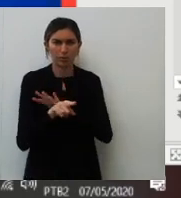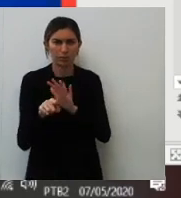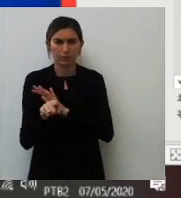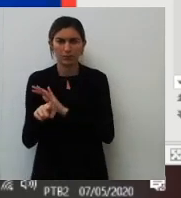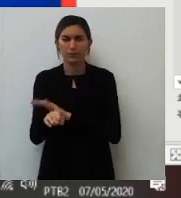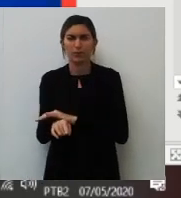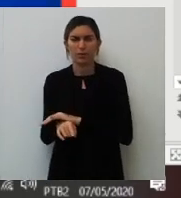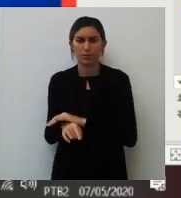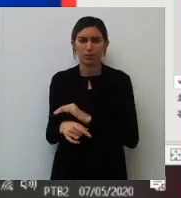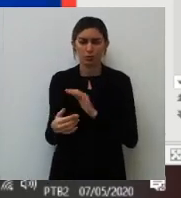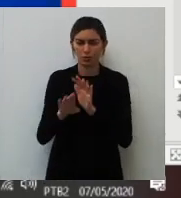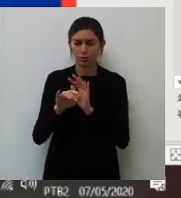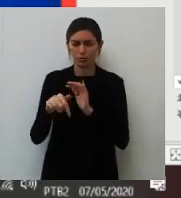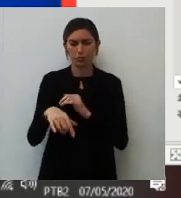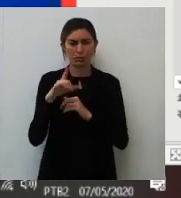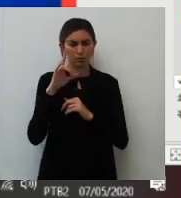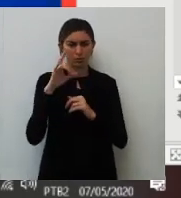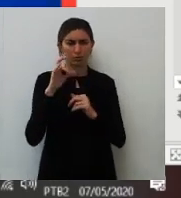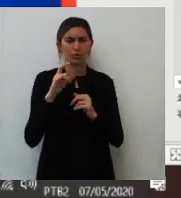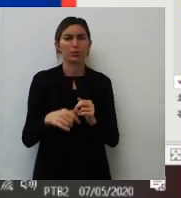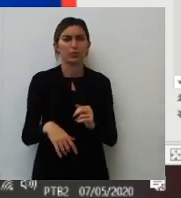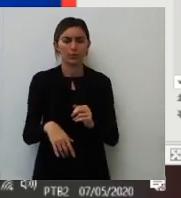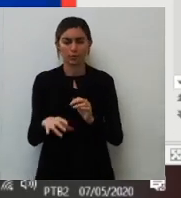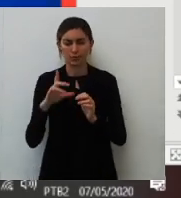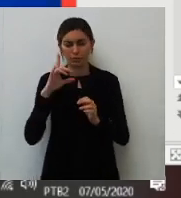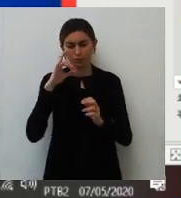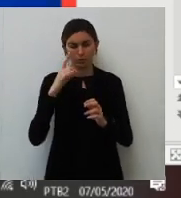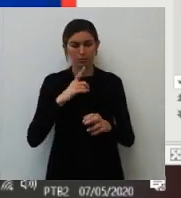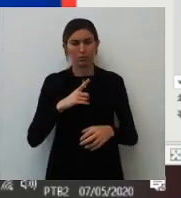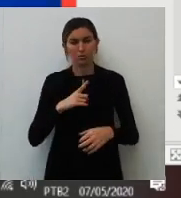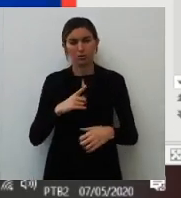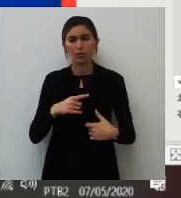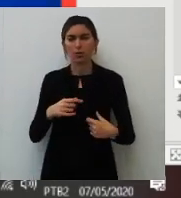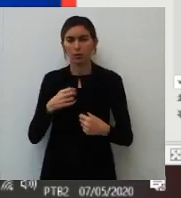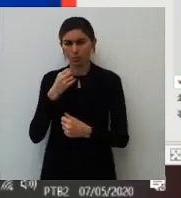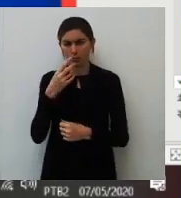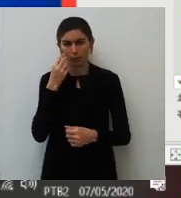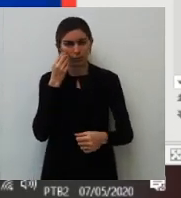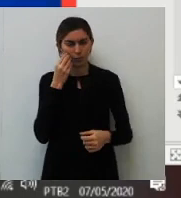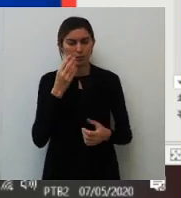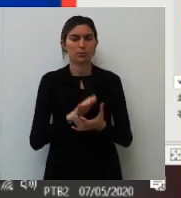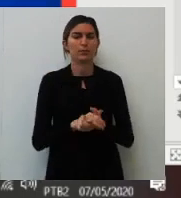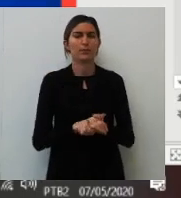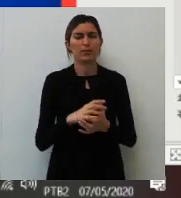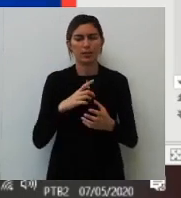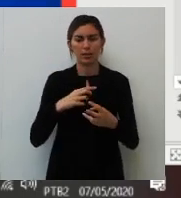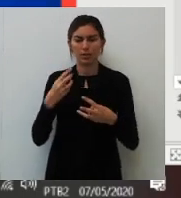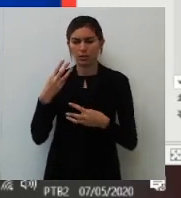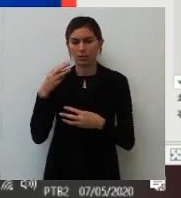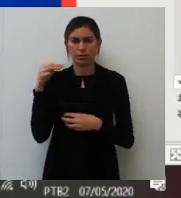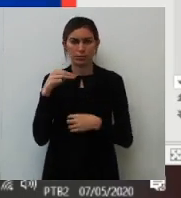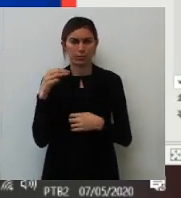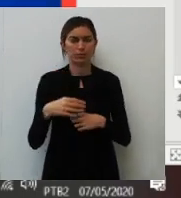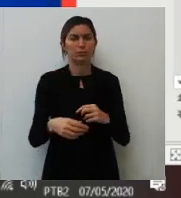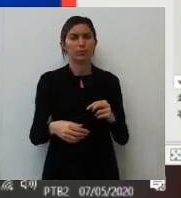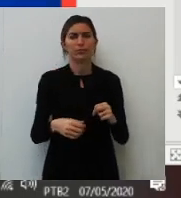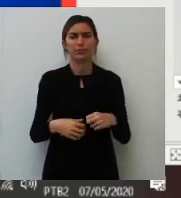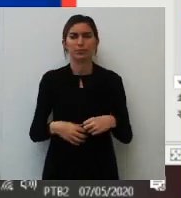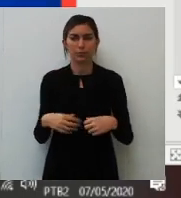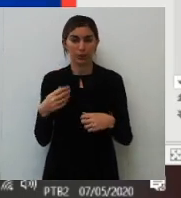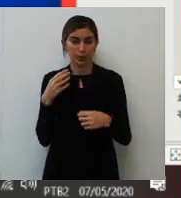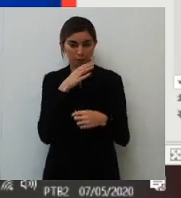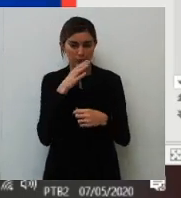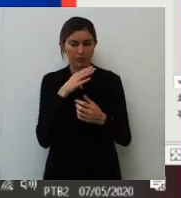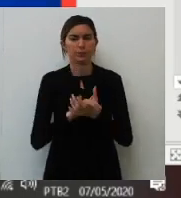Chegou? Chegou aqui no Insta. Aqui no Insta tem. Opa, deixa eu atualizar. Tem umas três minutinhos? Eita, tem que correr.